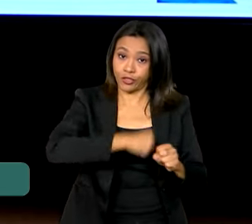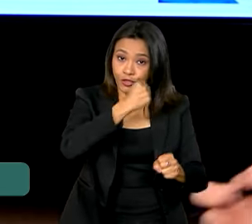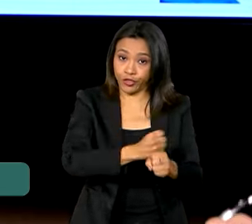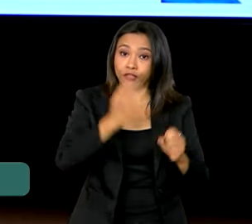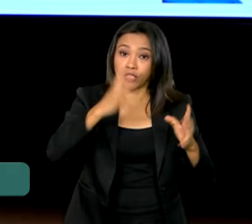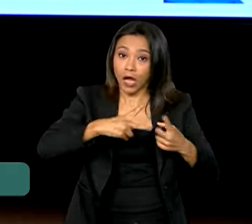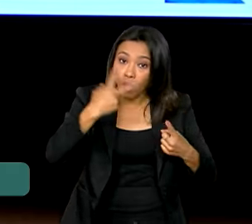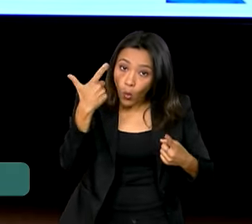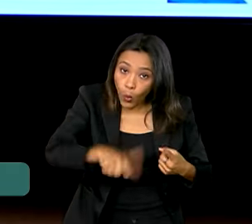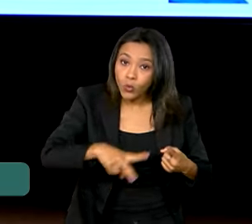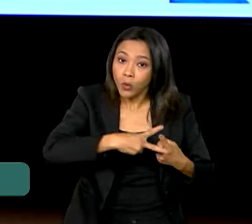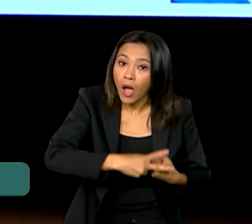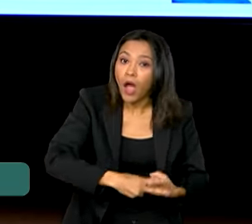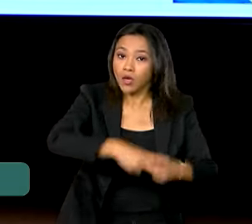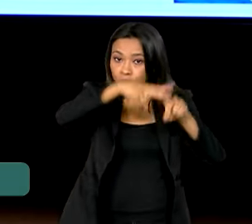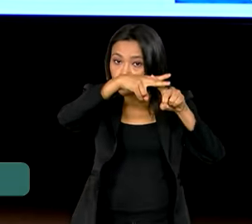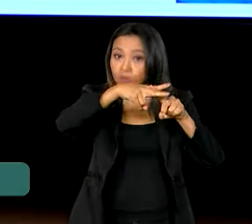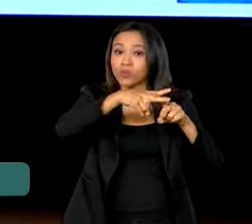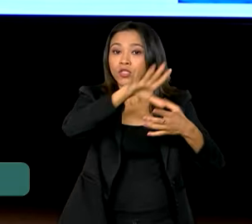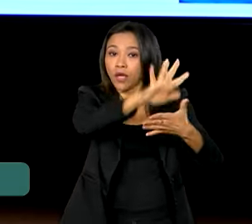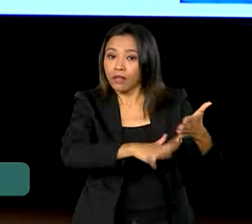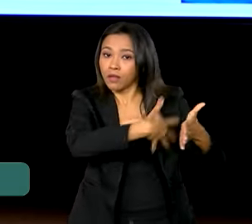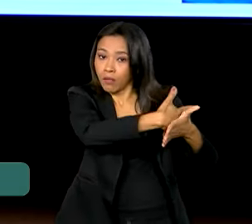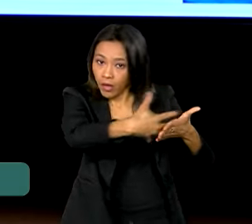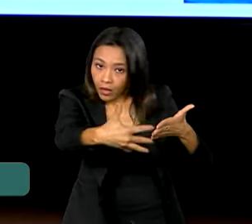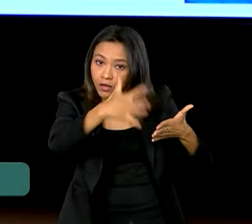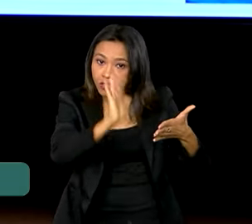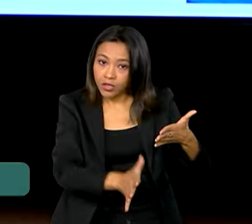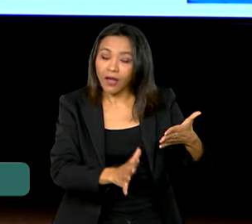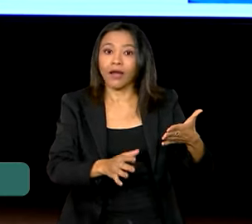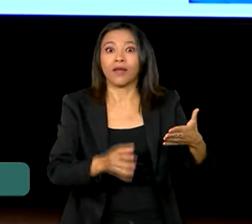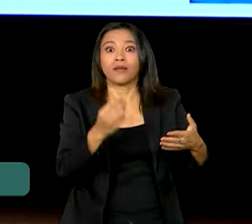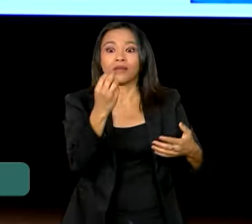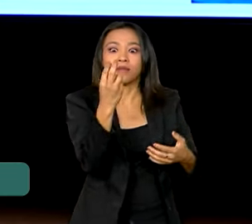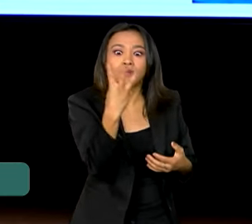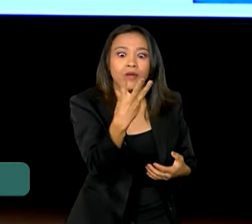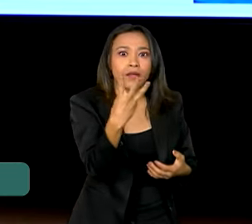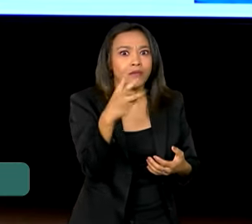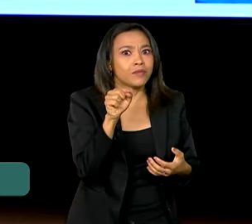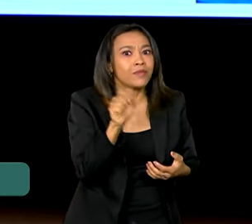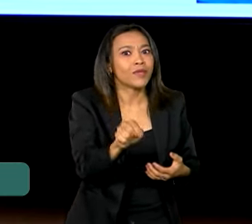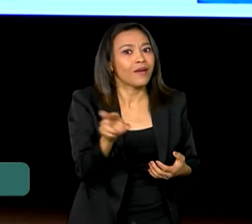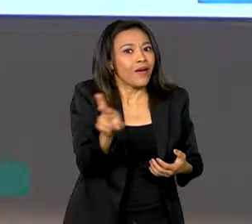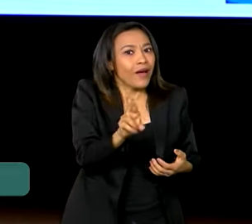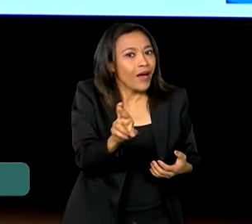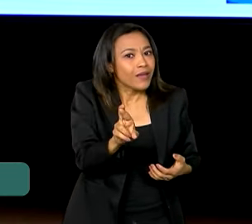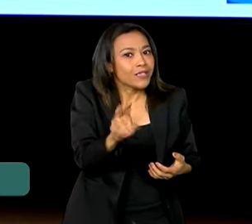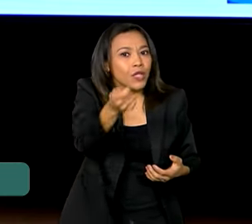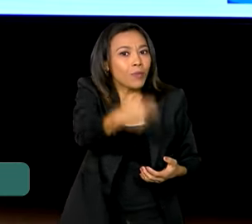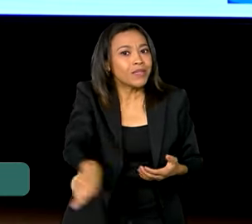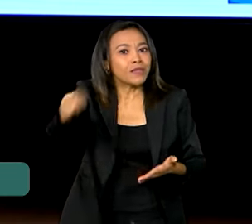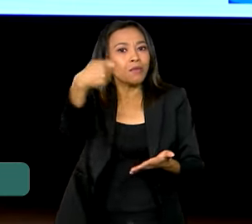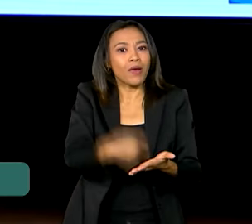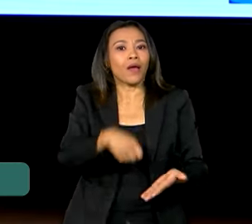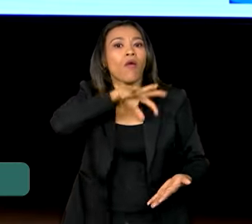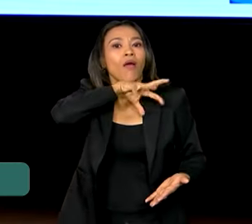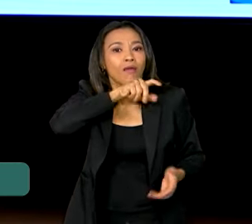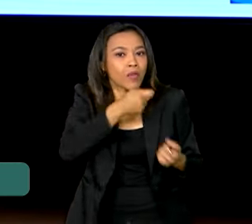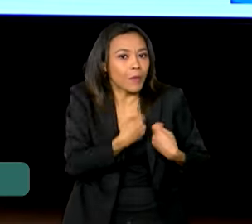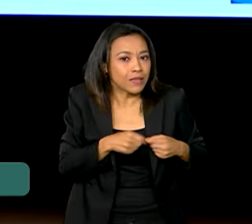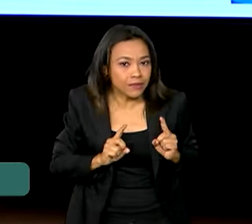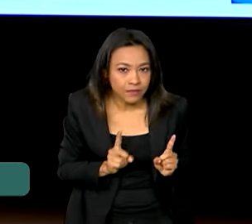foi feito também. Então, nós estamos nos aproximando dos 3 mil reais já de isenção. O presidente pediu,